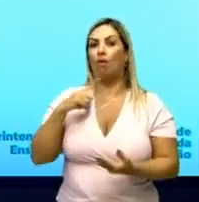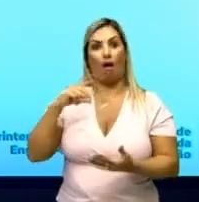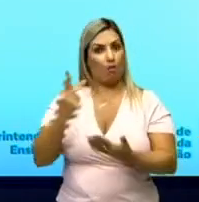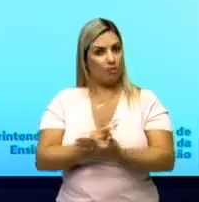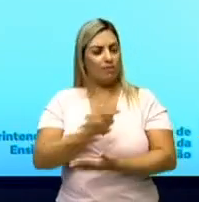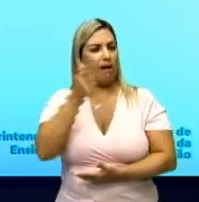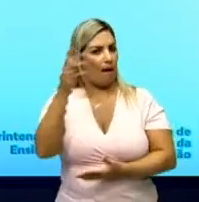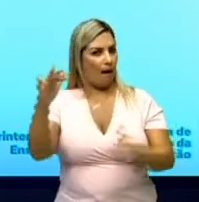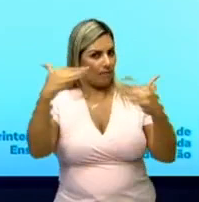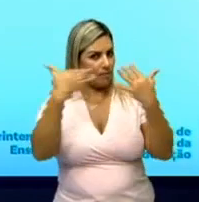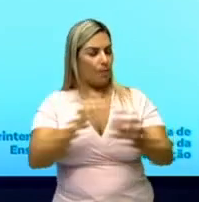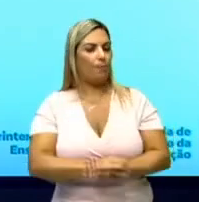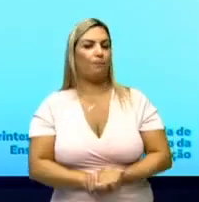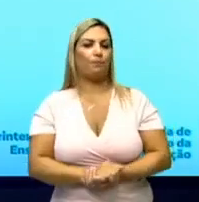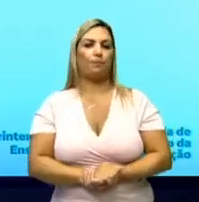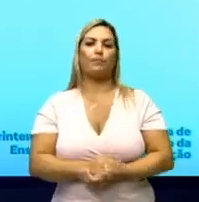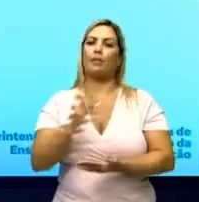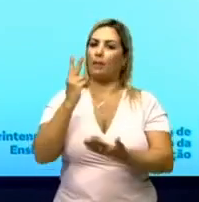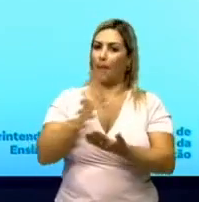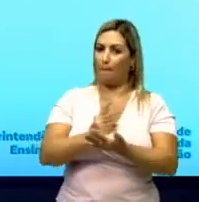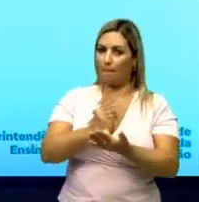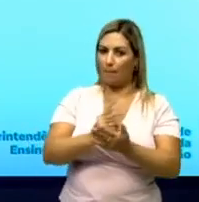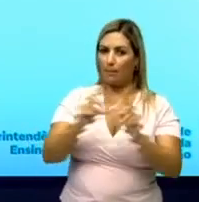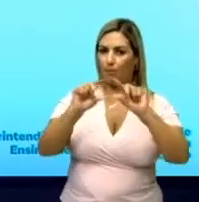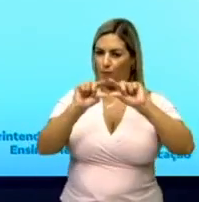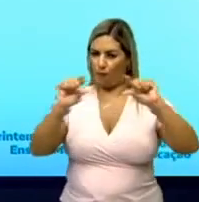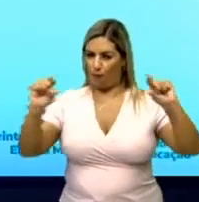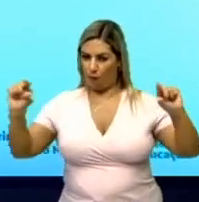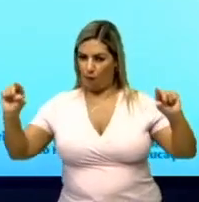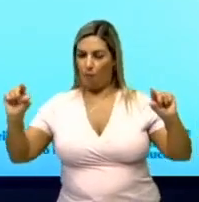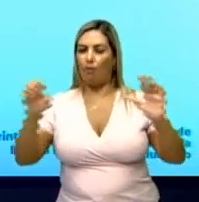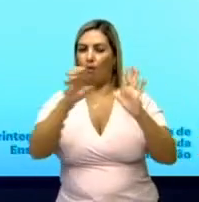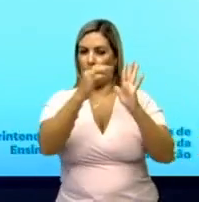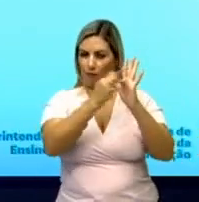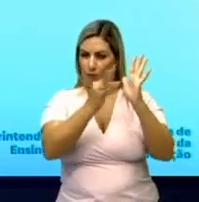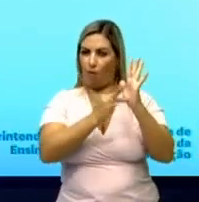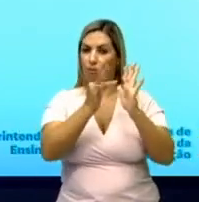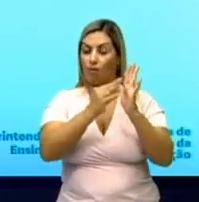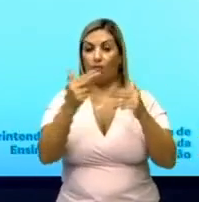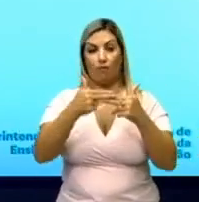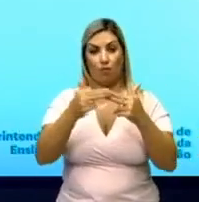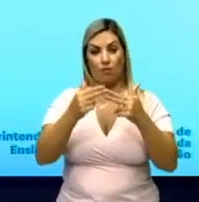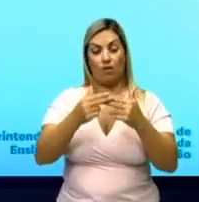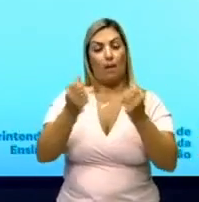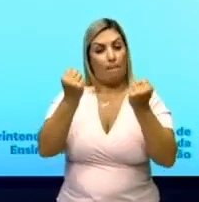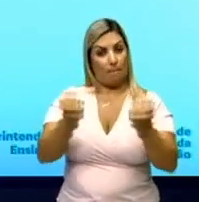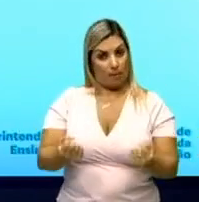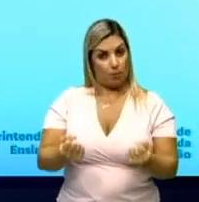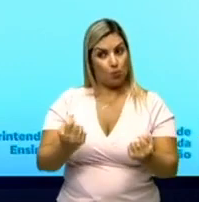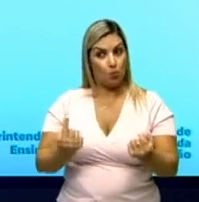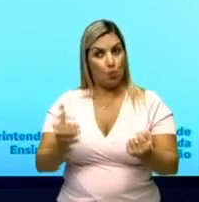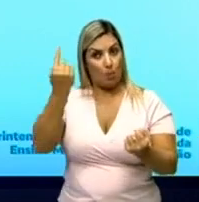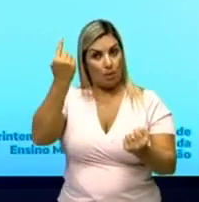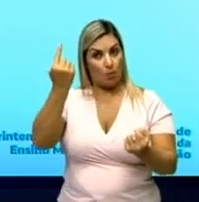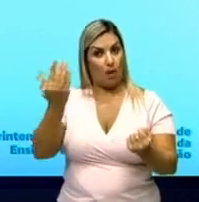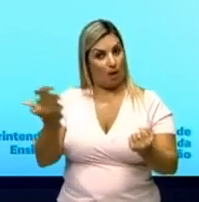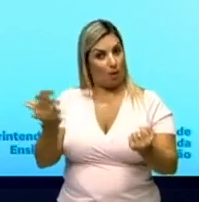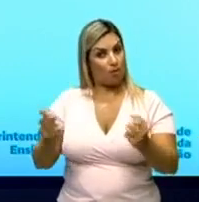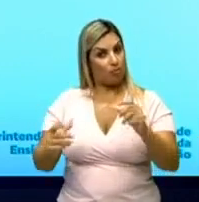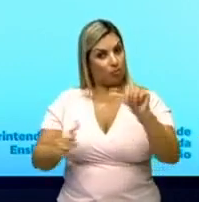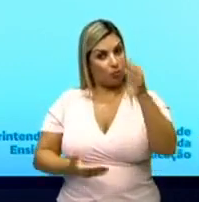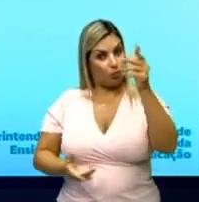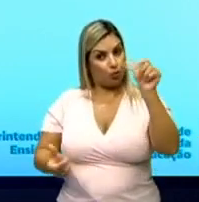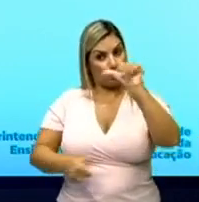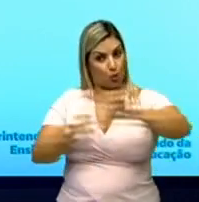Presta atenção. Eu vou pegar a mesma equação e vou aplicar para a força peso. Então, olha aqui, olha. Só que agora,